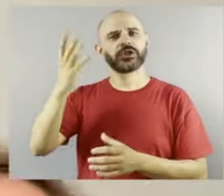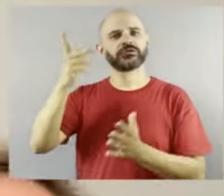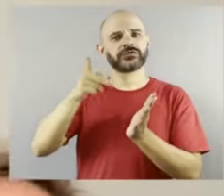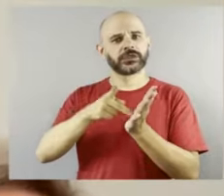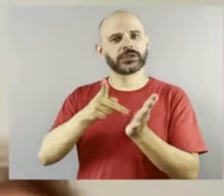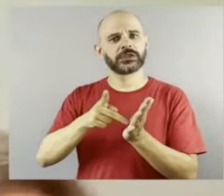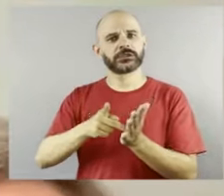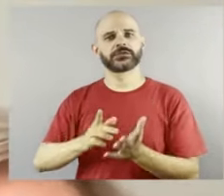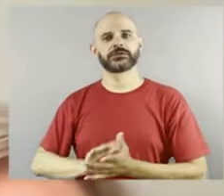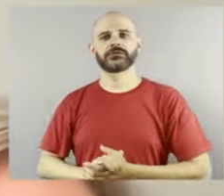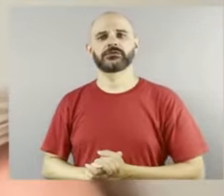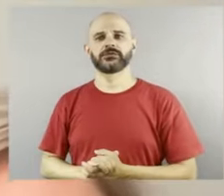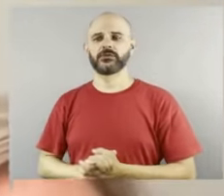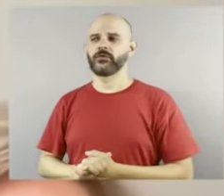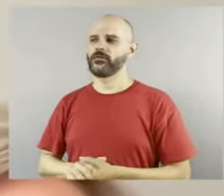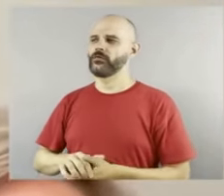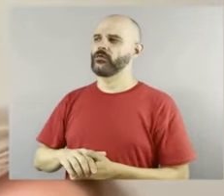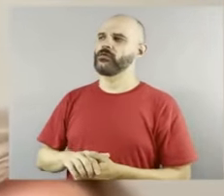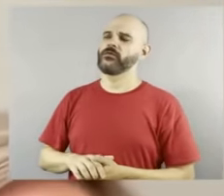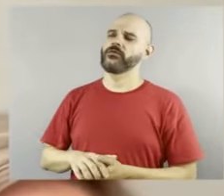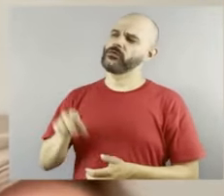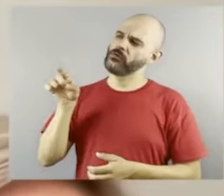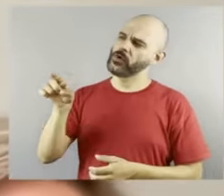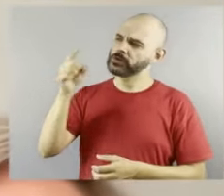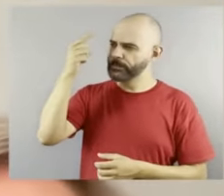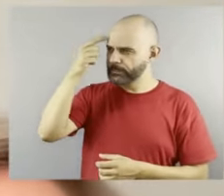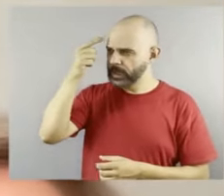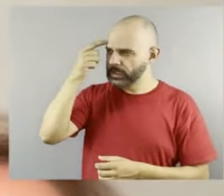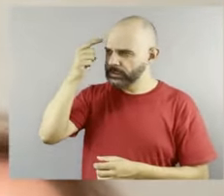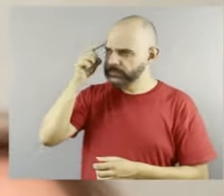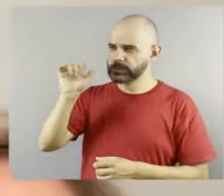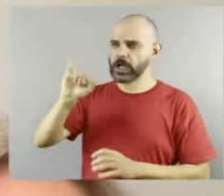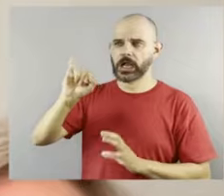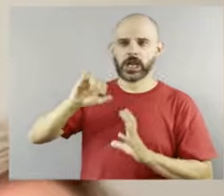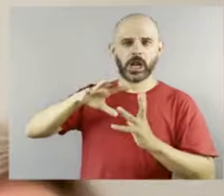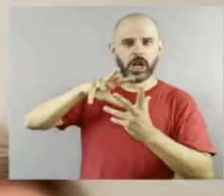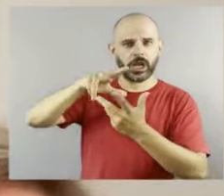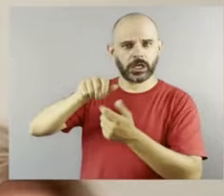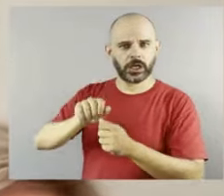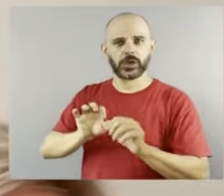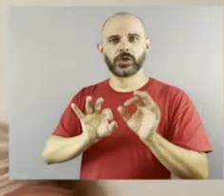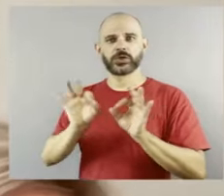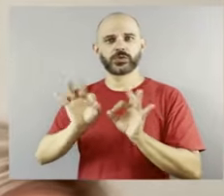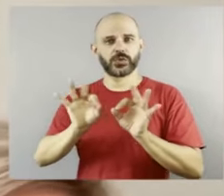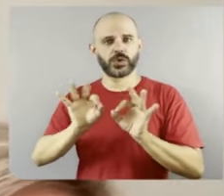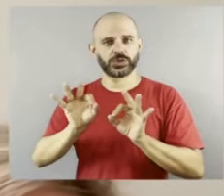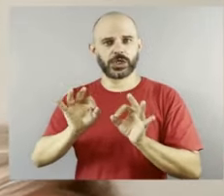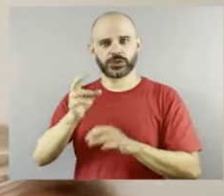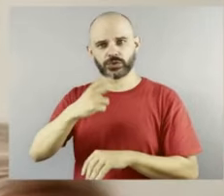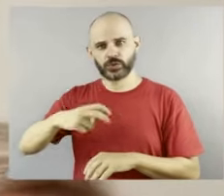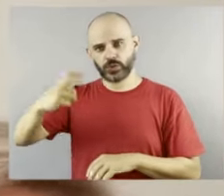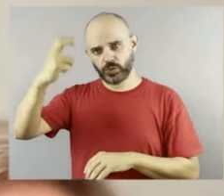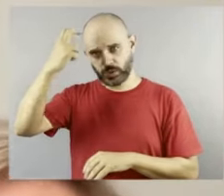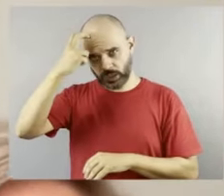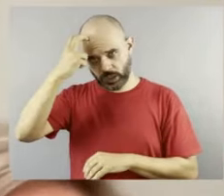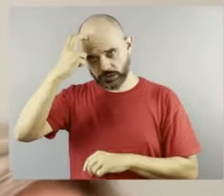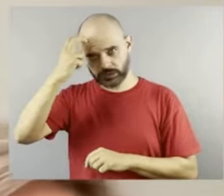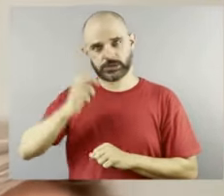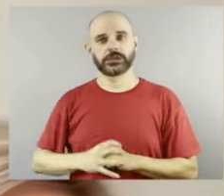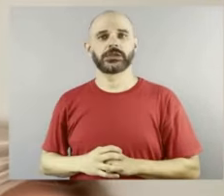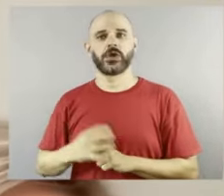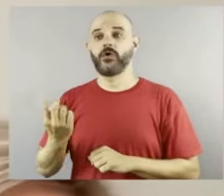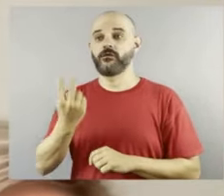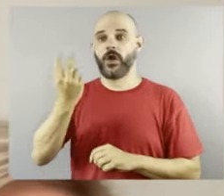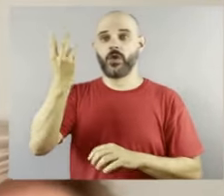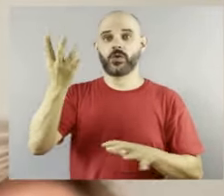internacionalização dos projetos culturais, na disseminação desses valores de inclusão e diversidade, como é que vocês pensam